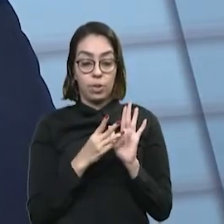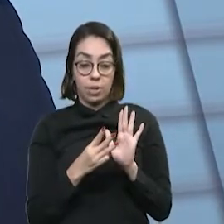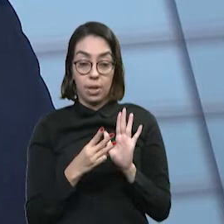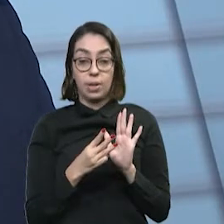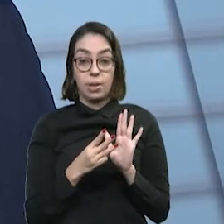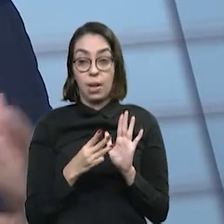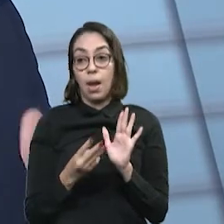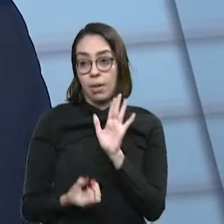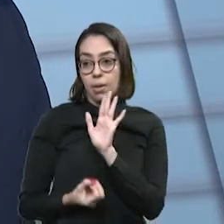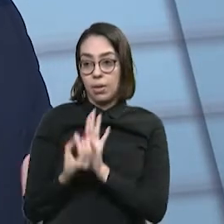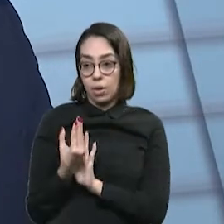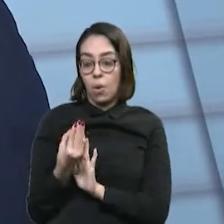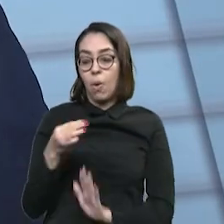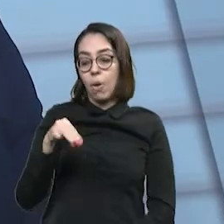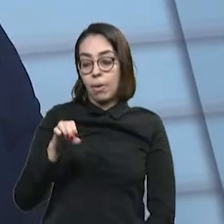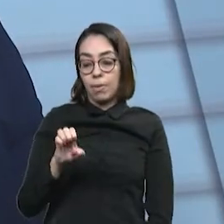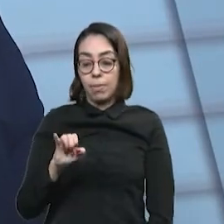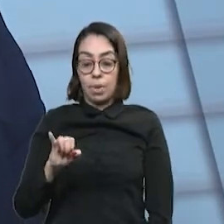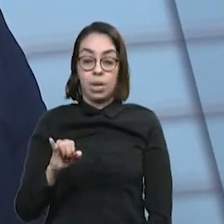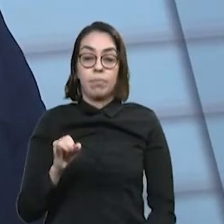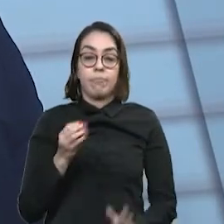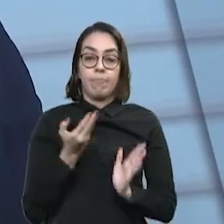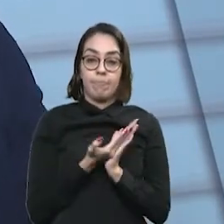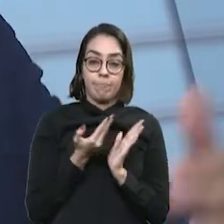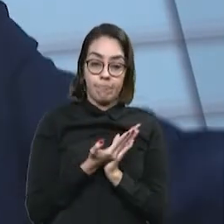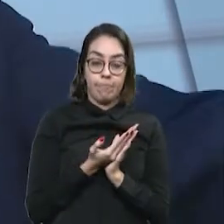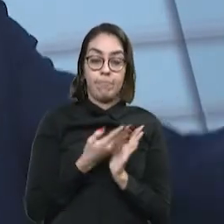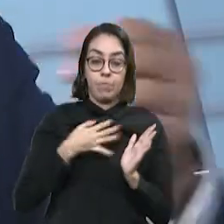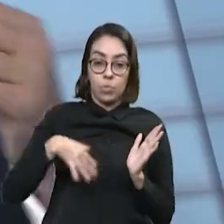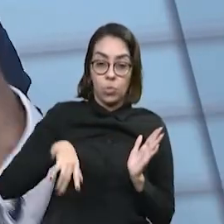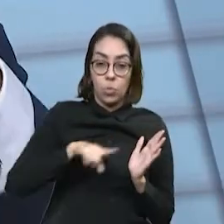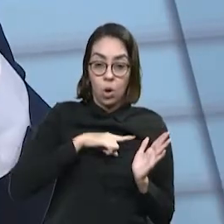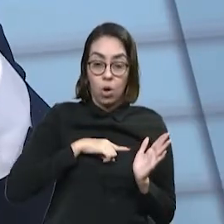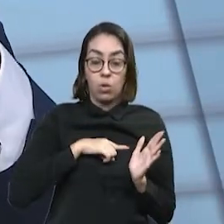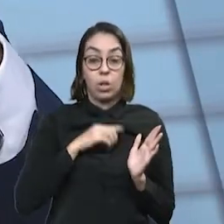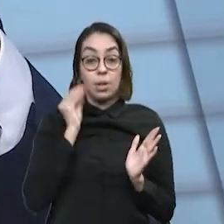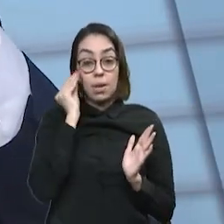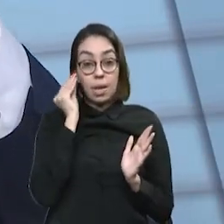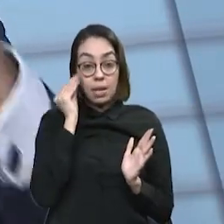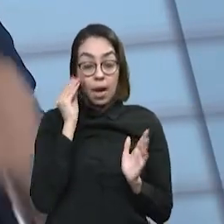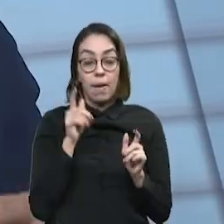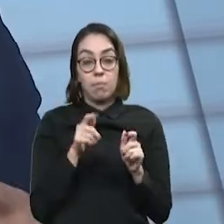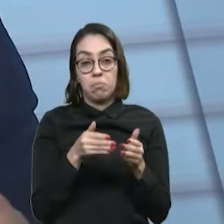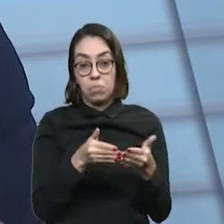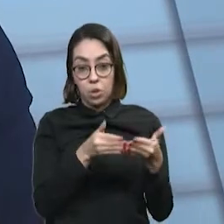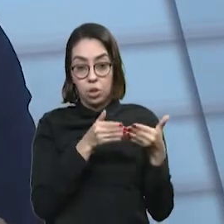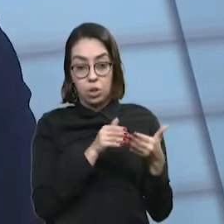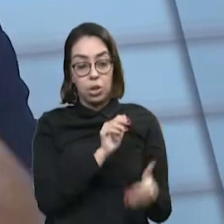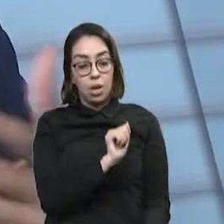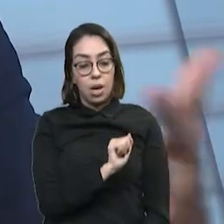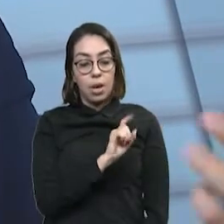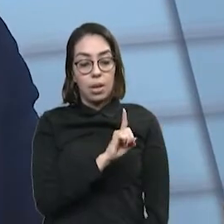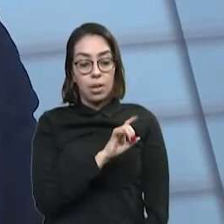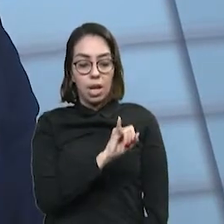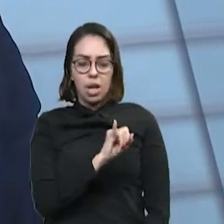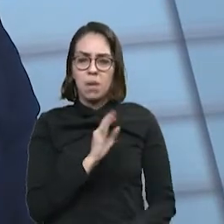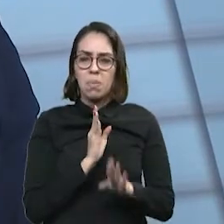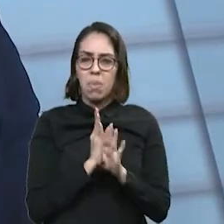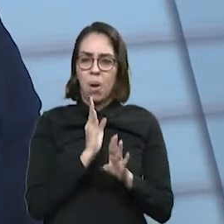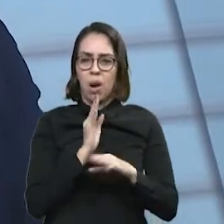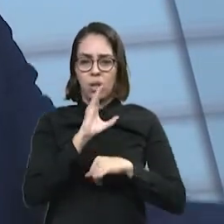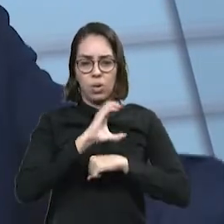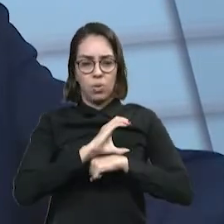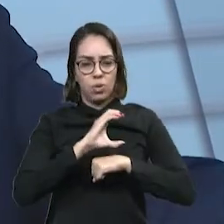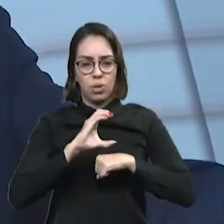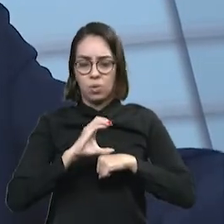E eu estou discutindo, estamos estudando, juntamente com o nosso corpo jurídico, a possibilidade até de uma ADI para discutir essa inconstitucionalidade,